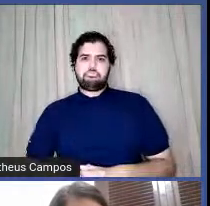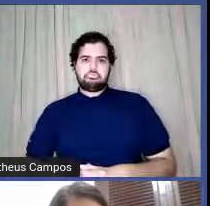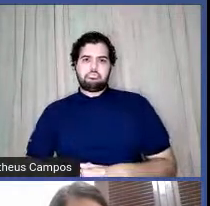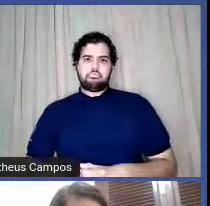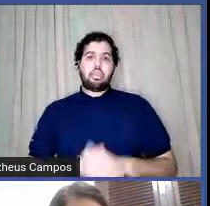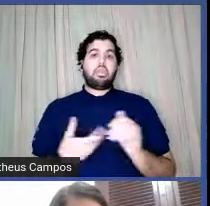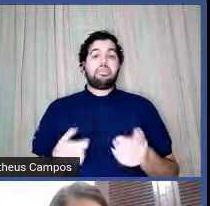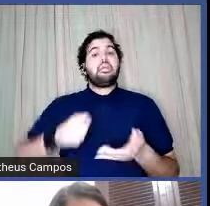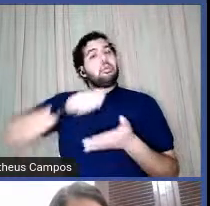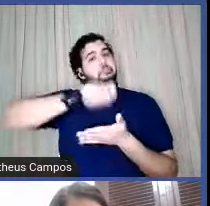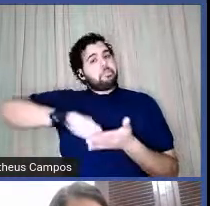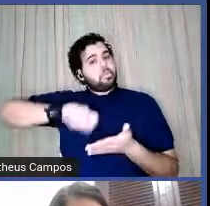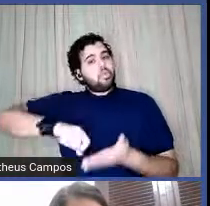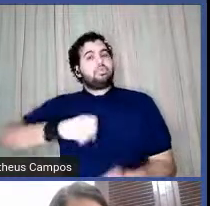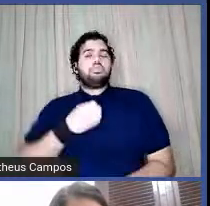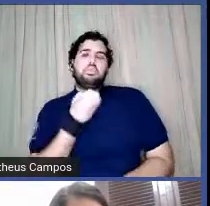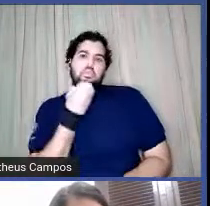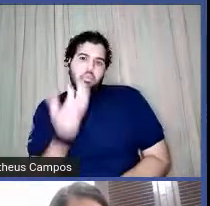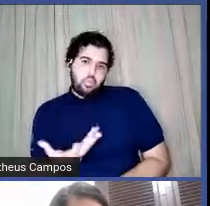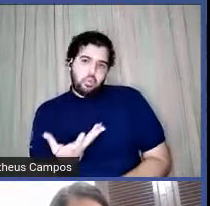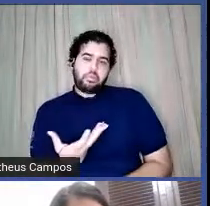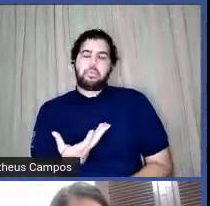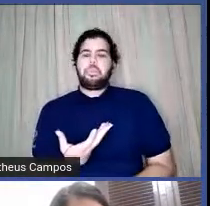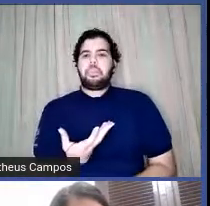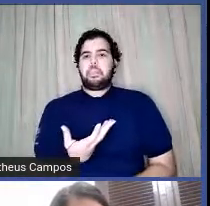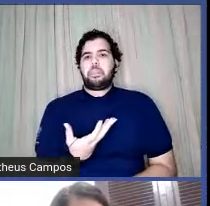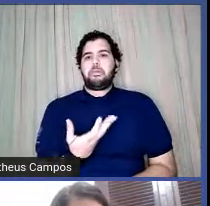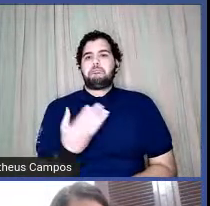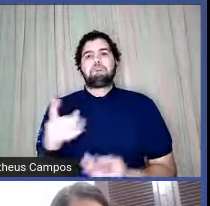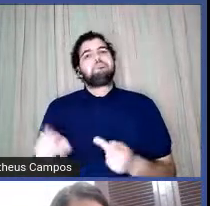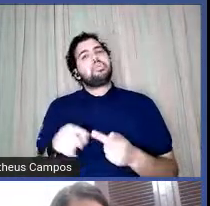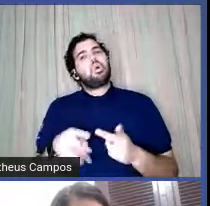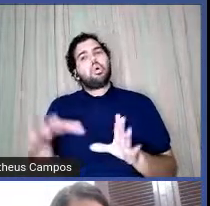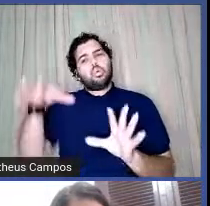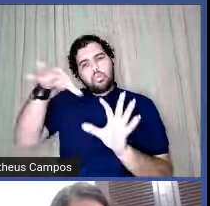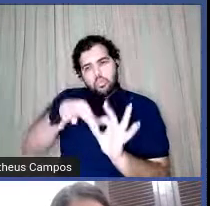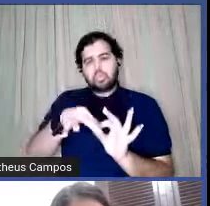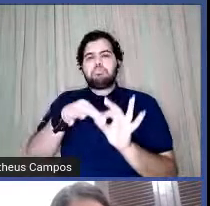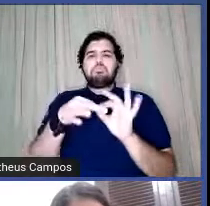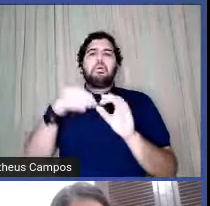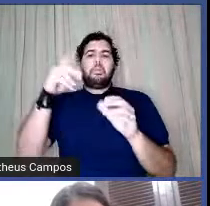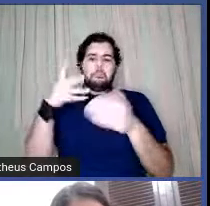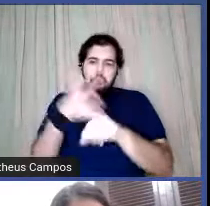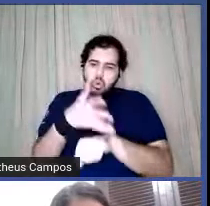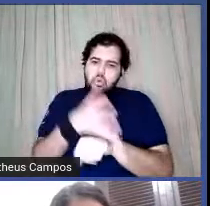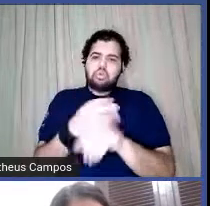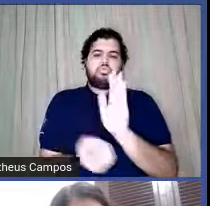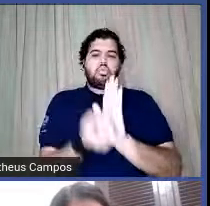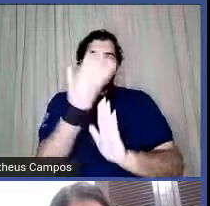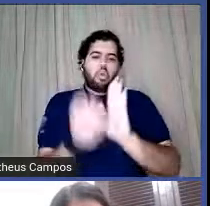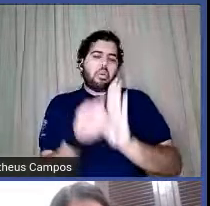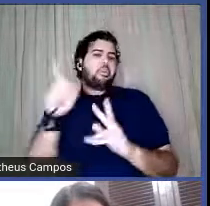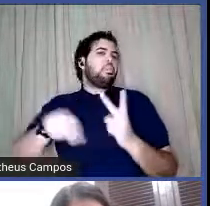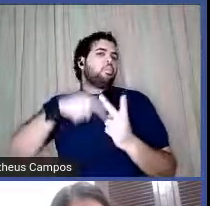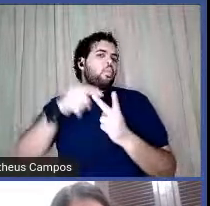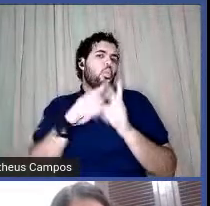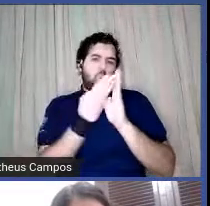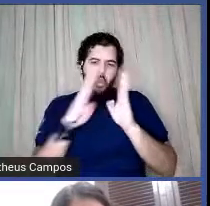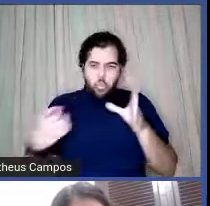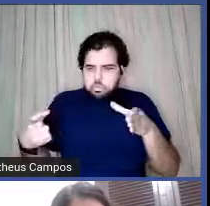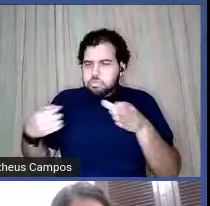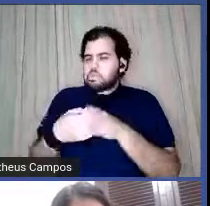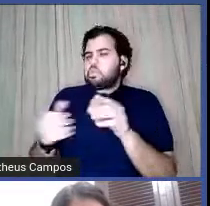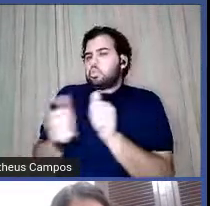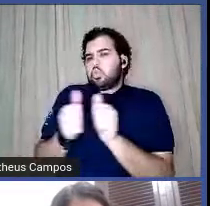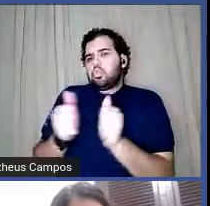escrever a poesia, tá nos saraus, tá na biblioteca comunitária, com as crianças, ou então